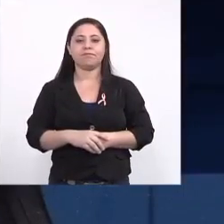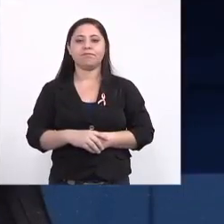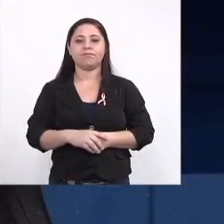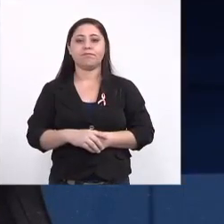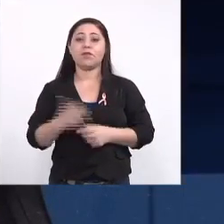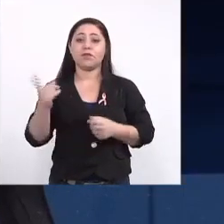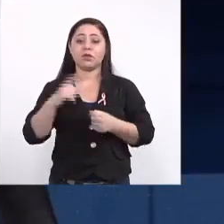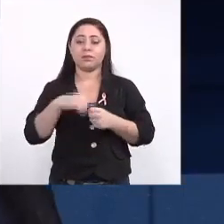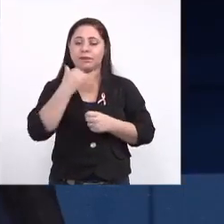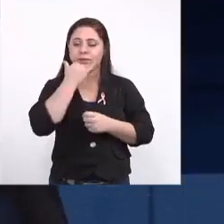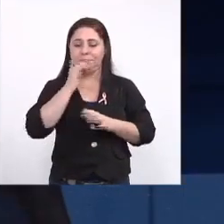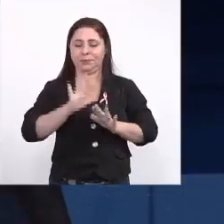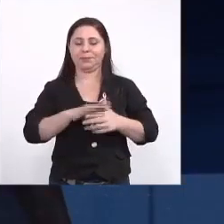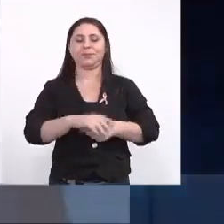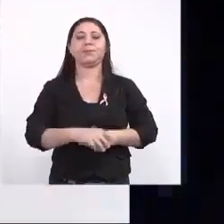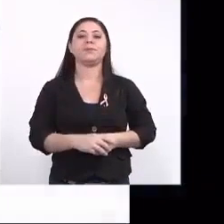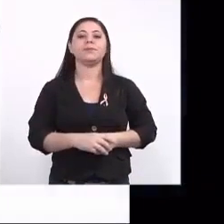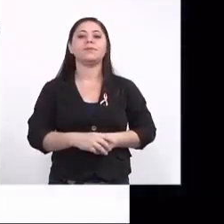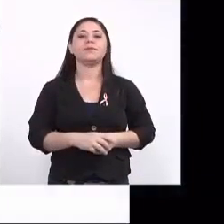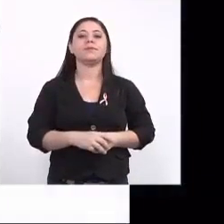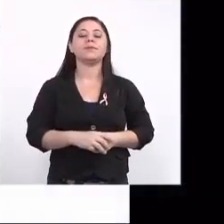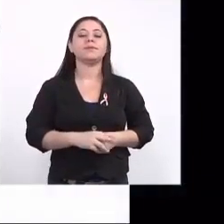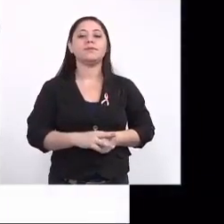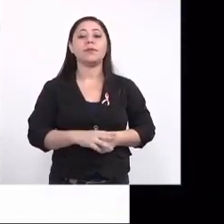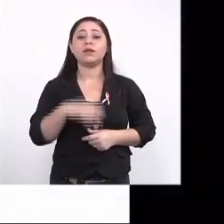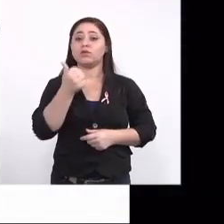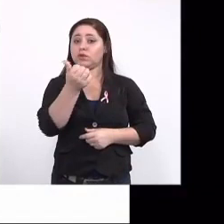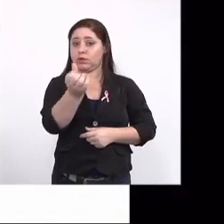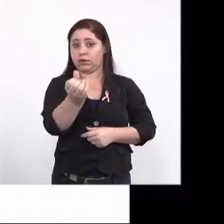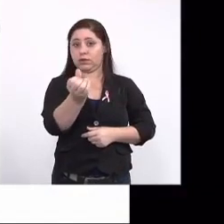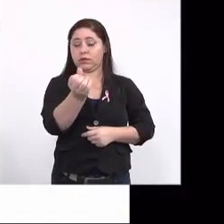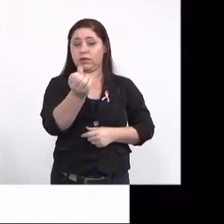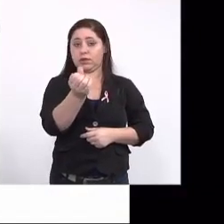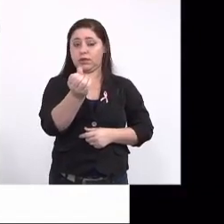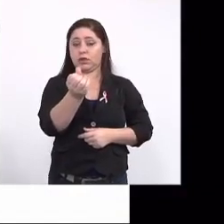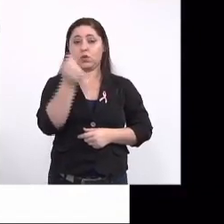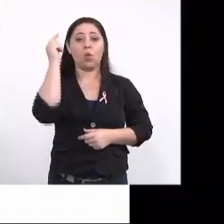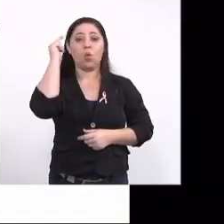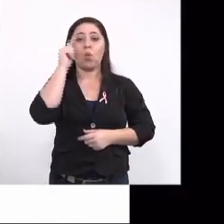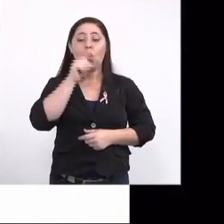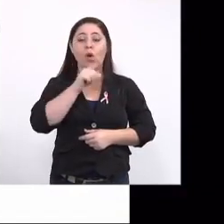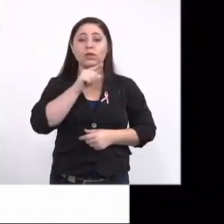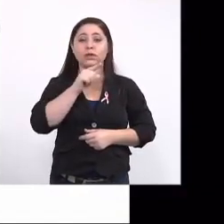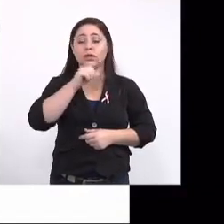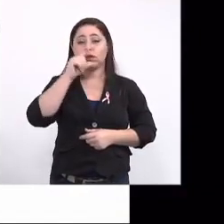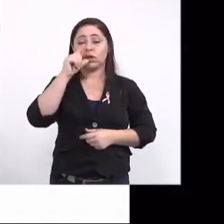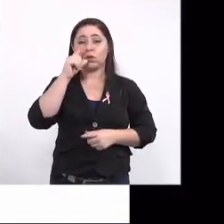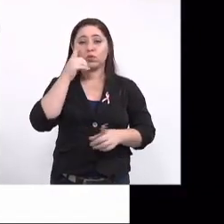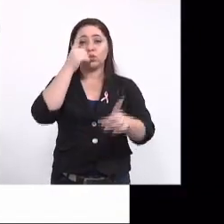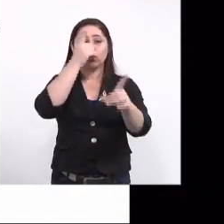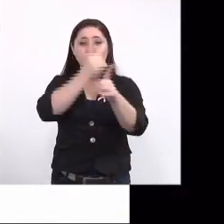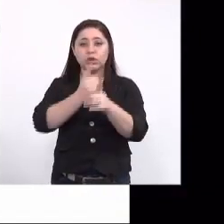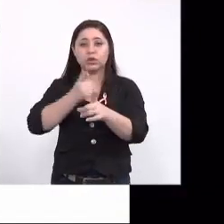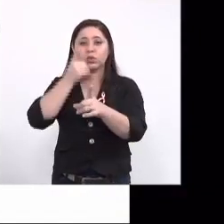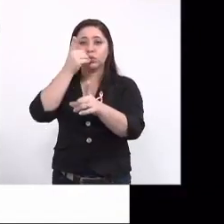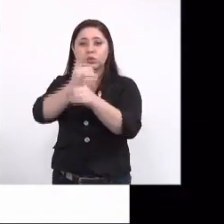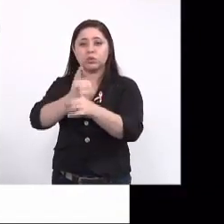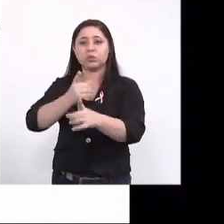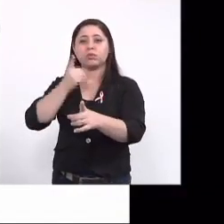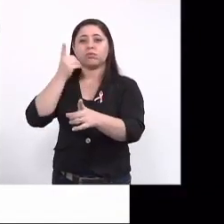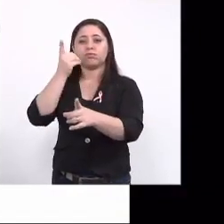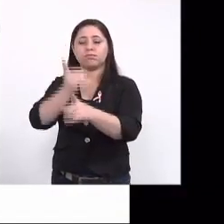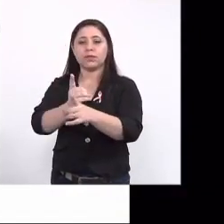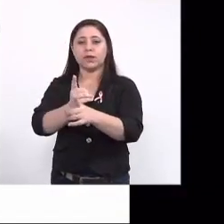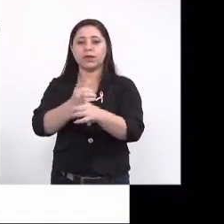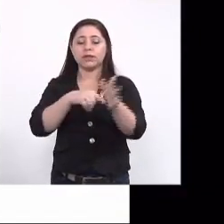Pronto, voltou, perdão. Desses 16 casos, nós conseguimos encontrar, casas, nós fizemos busca ativa